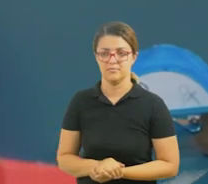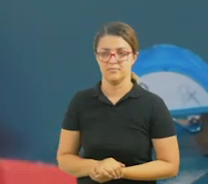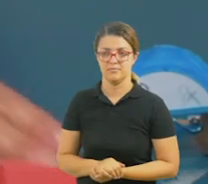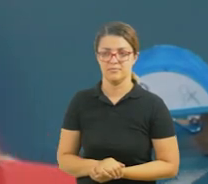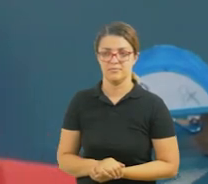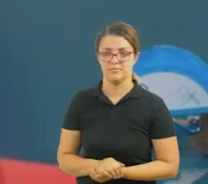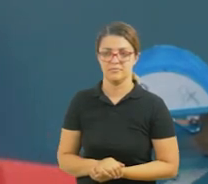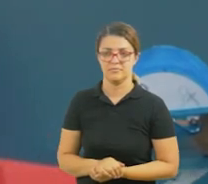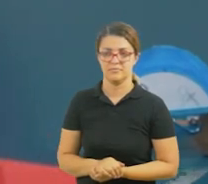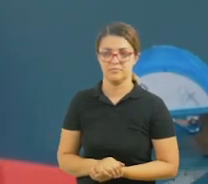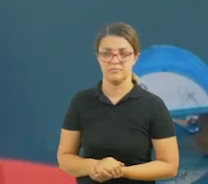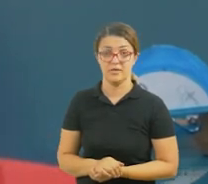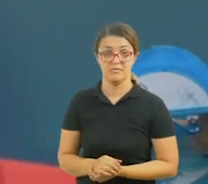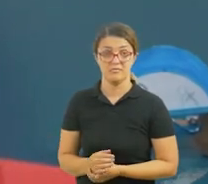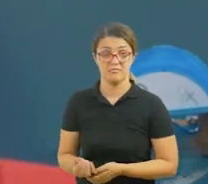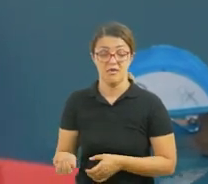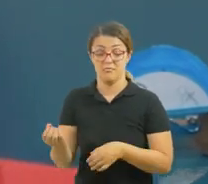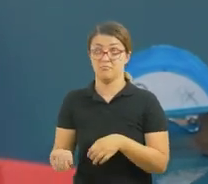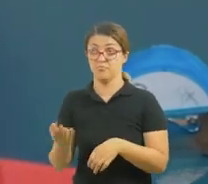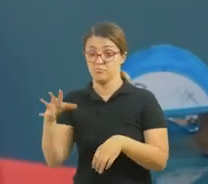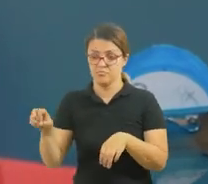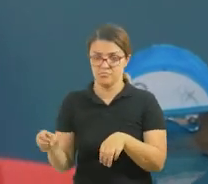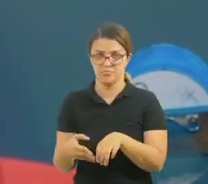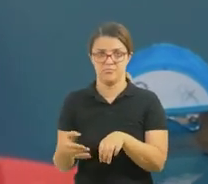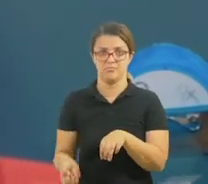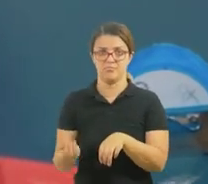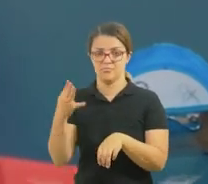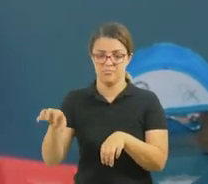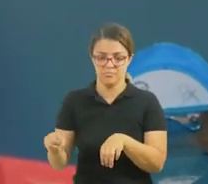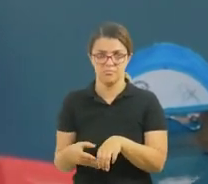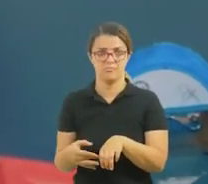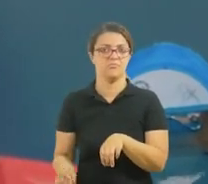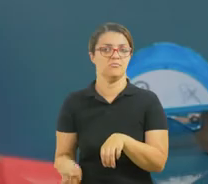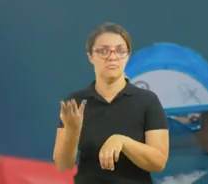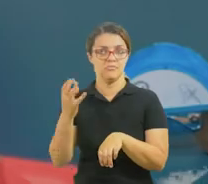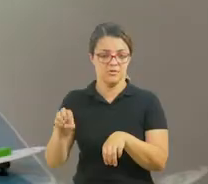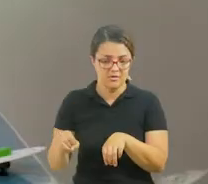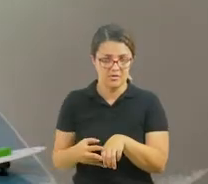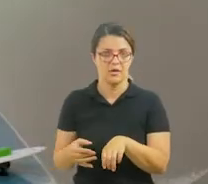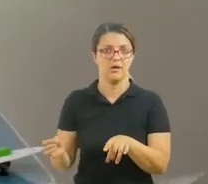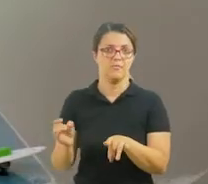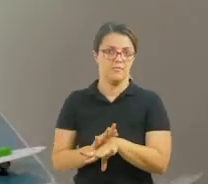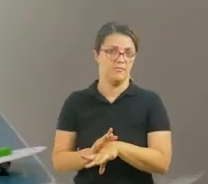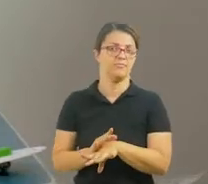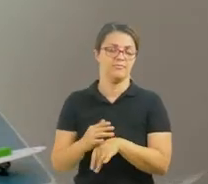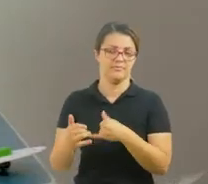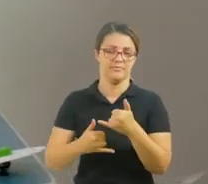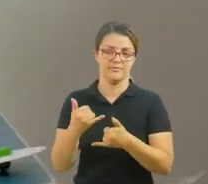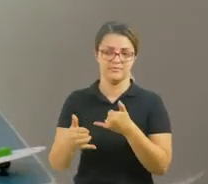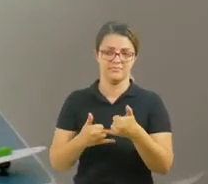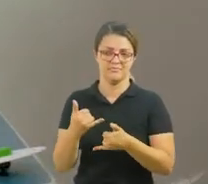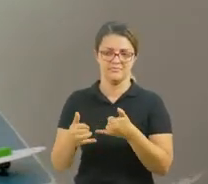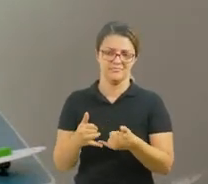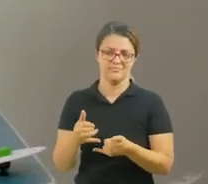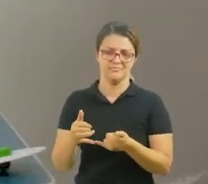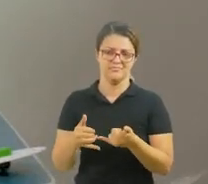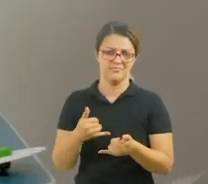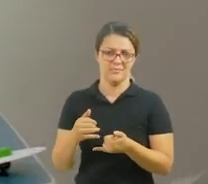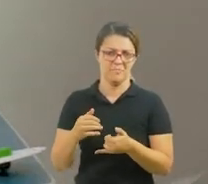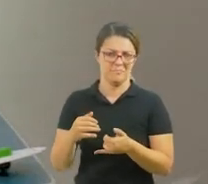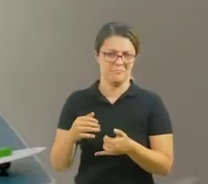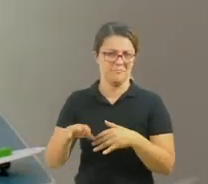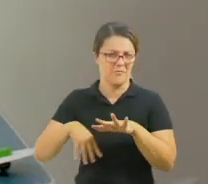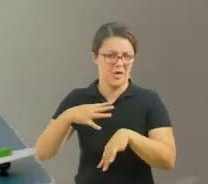até terminar. Assim, acaba essa brincadeira. Eu fiz um pouquinho meio